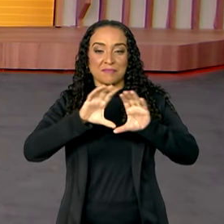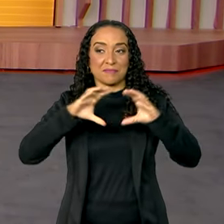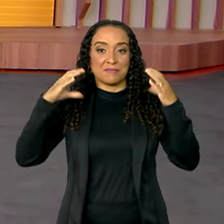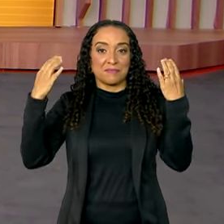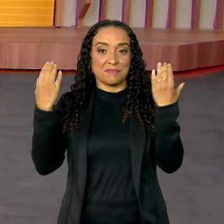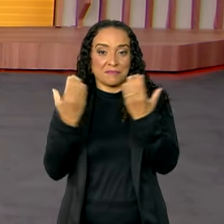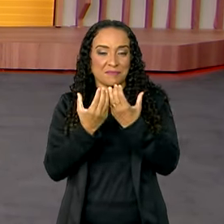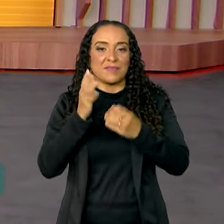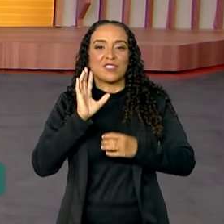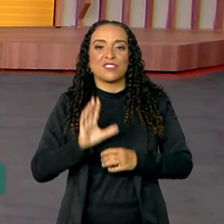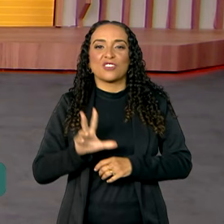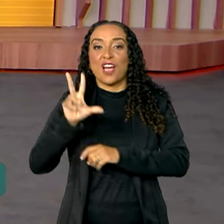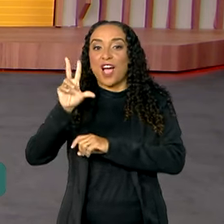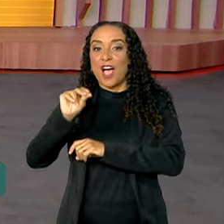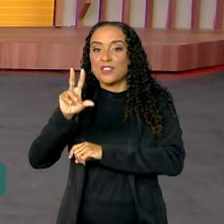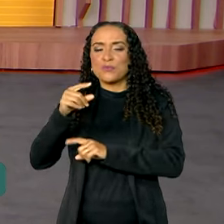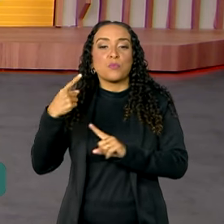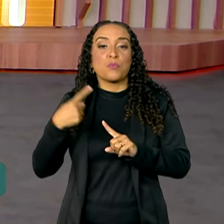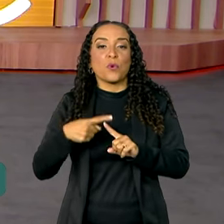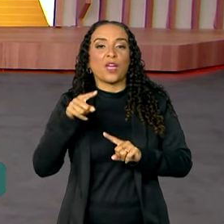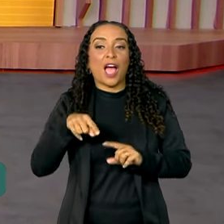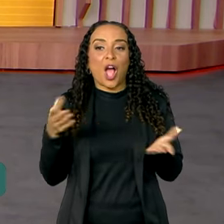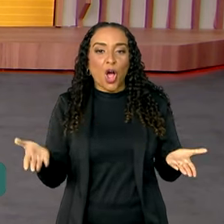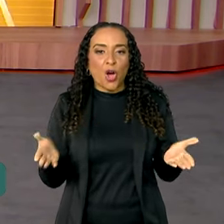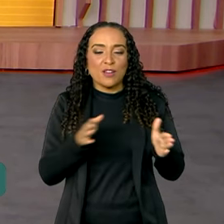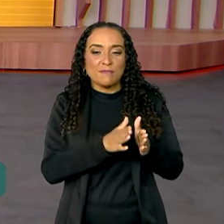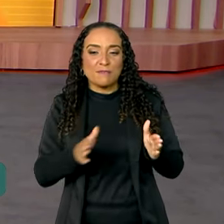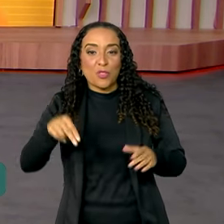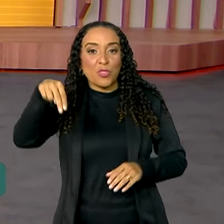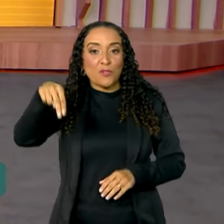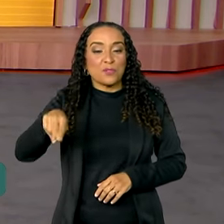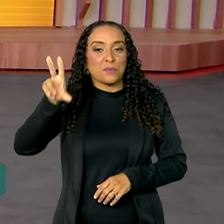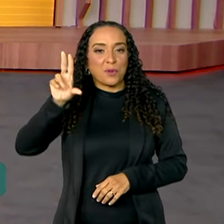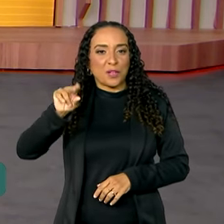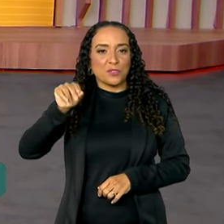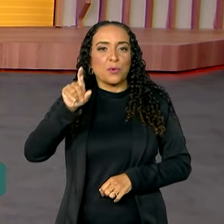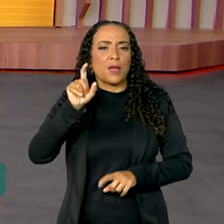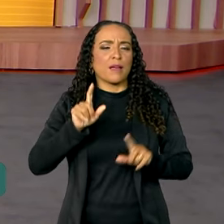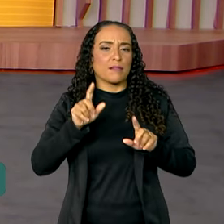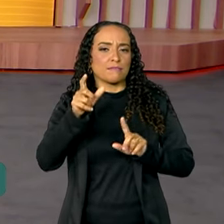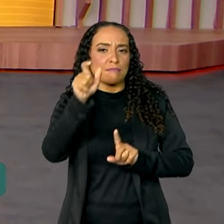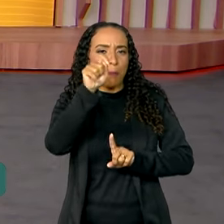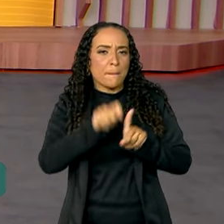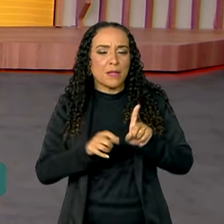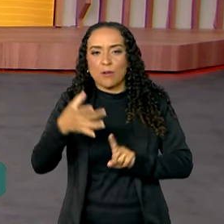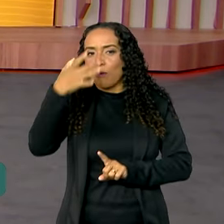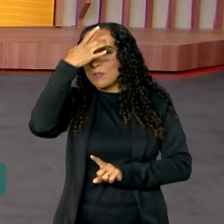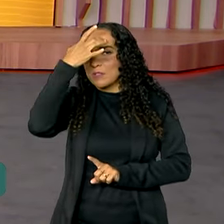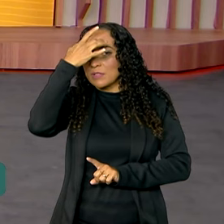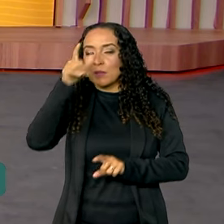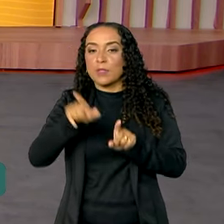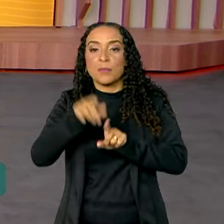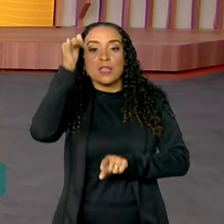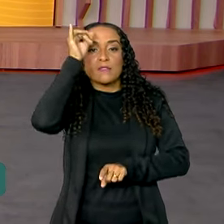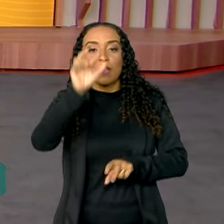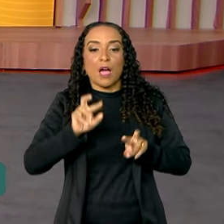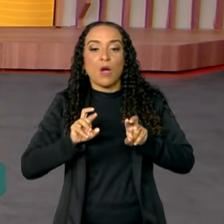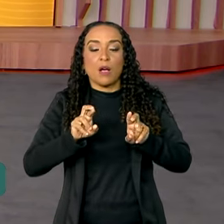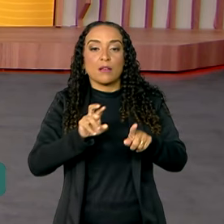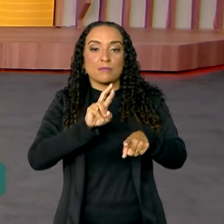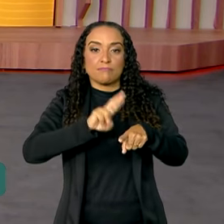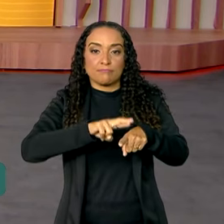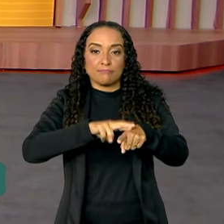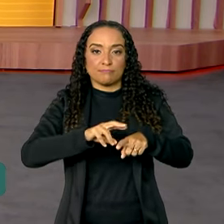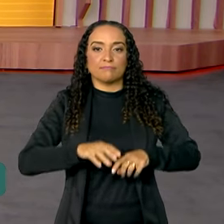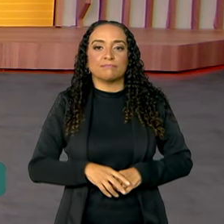Nacional já vestidos de azul. Isso porque a gente está em pleno novembro azul, o mês de conscientização e prevenção do câncer de